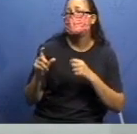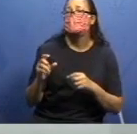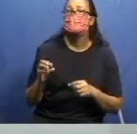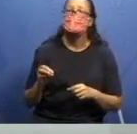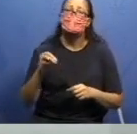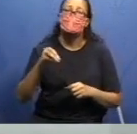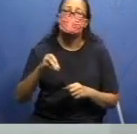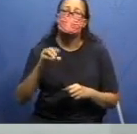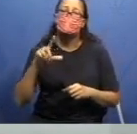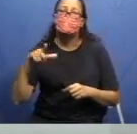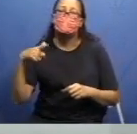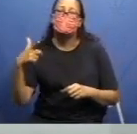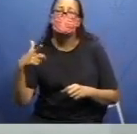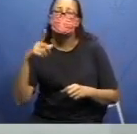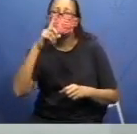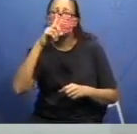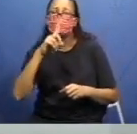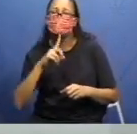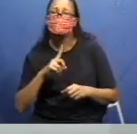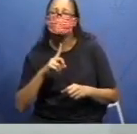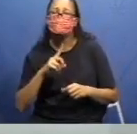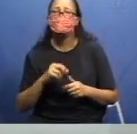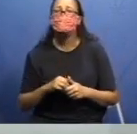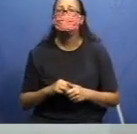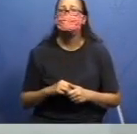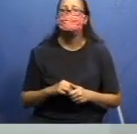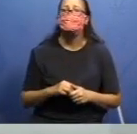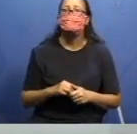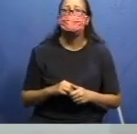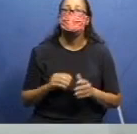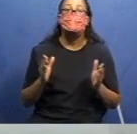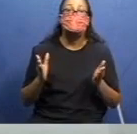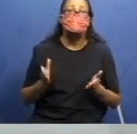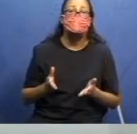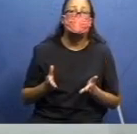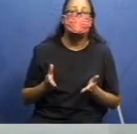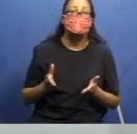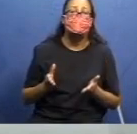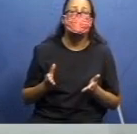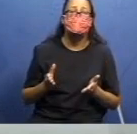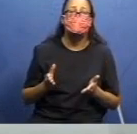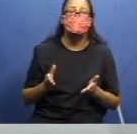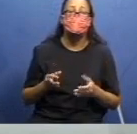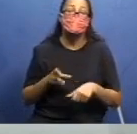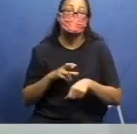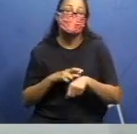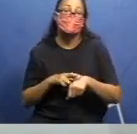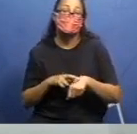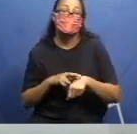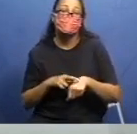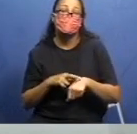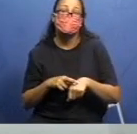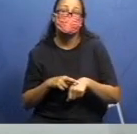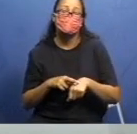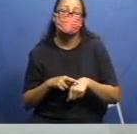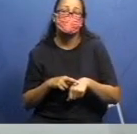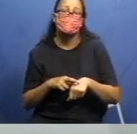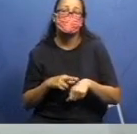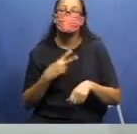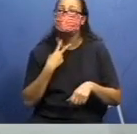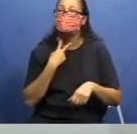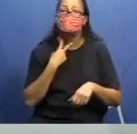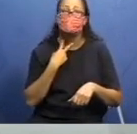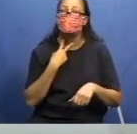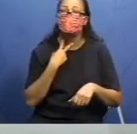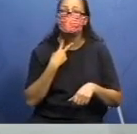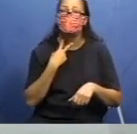E aí, amarelinha, eu completo. Sobrou uma. Como que eu vou fazer isso? Roxinha. Bom, eu não posso colocar